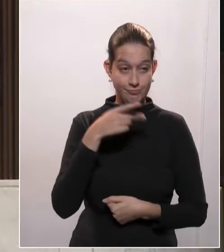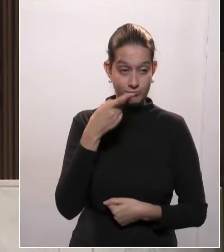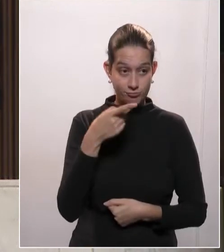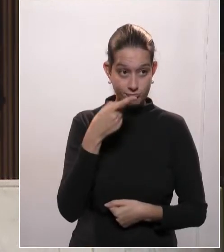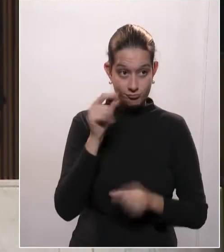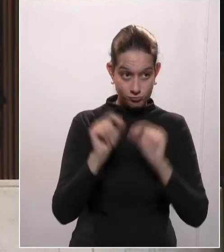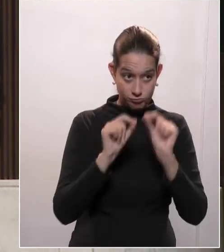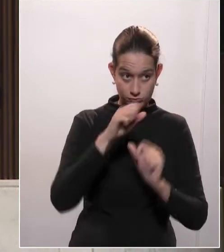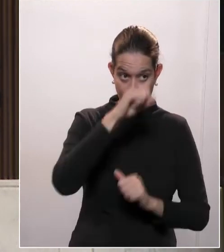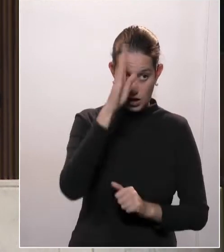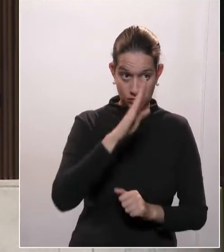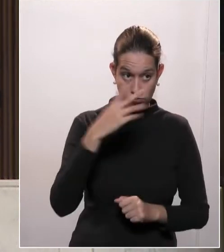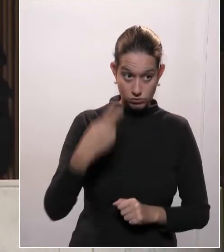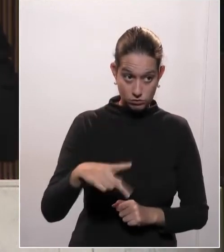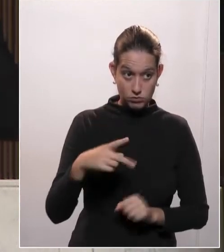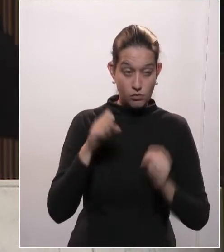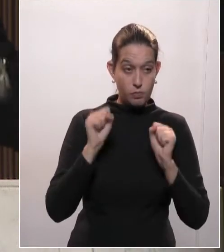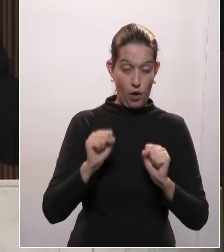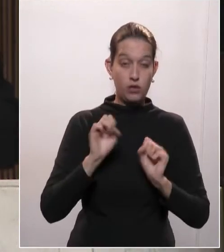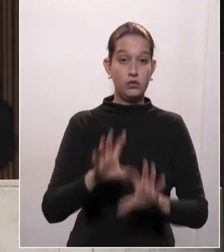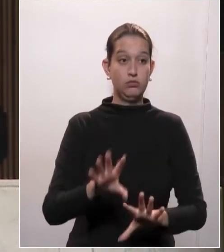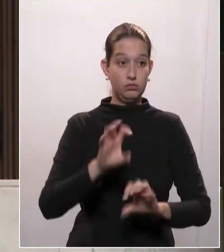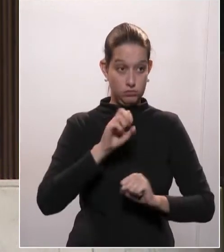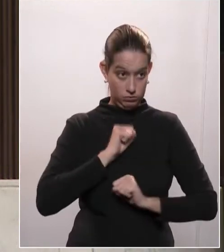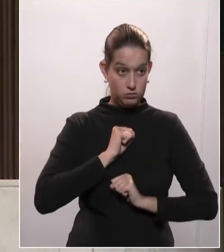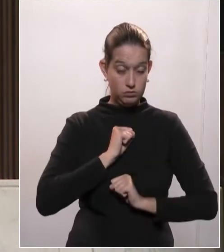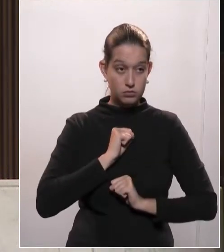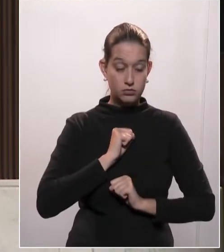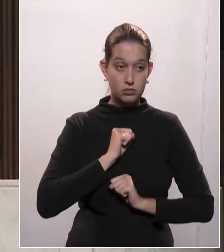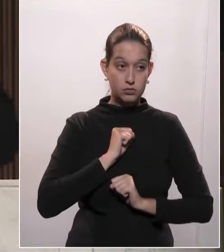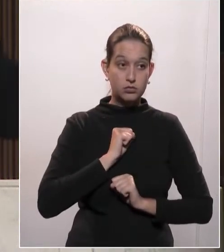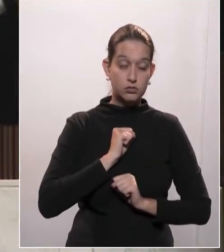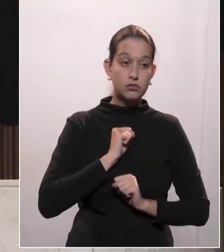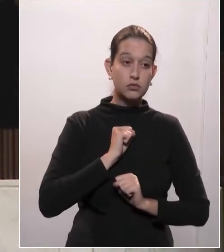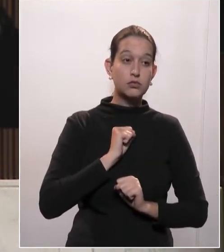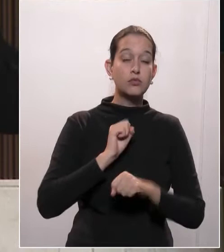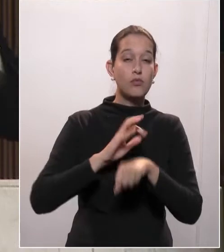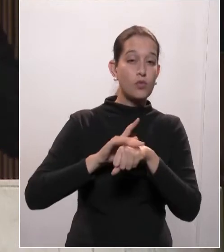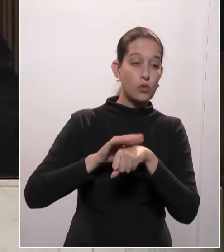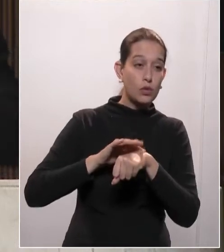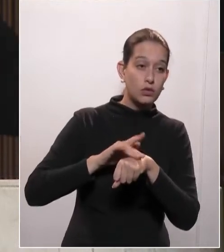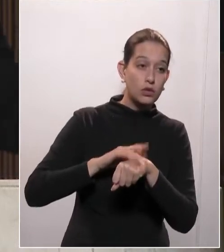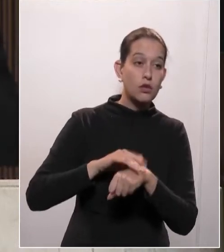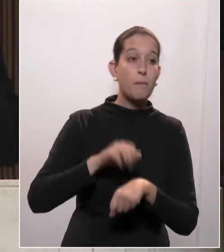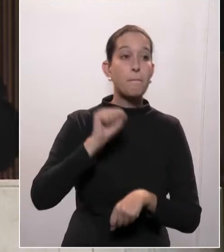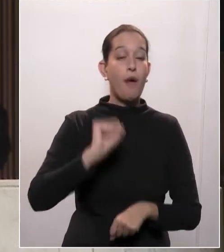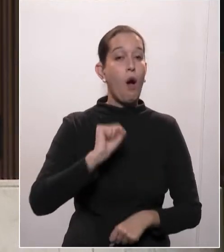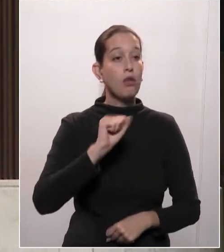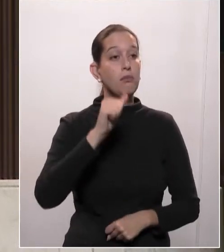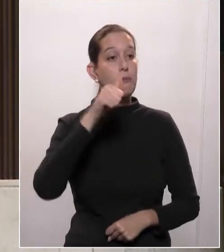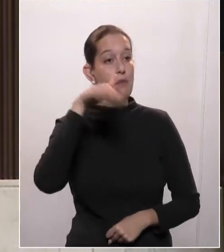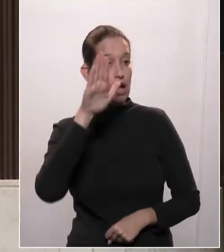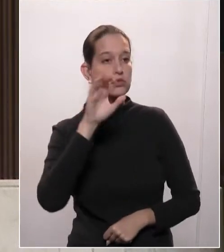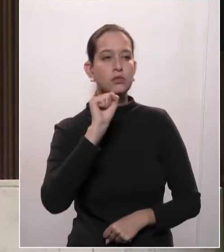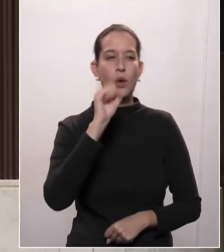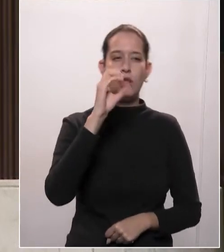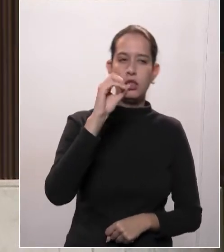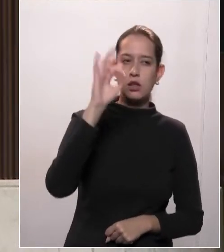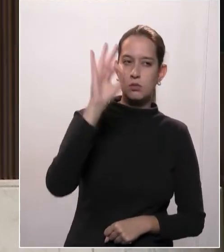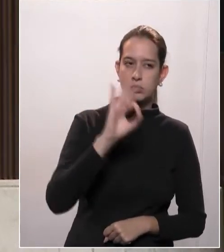ter um contágio, uma contaminação que pode ultrapassar 80% da população,